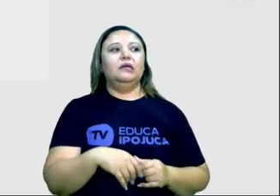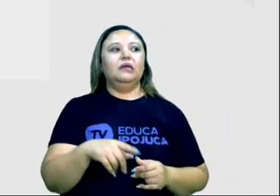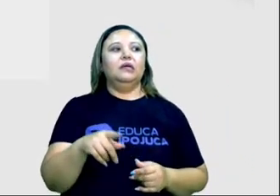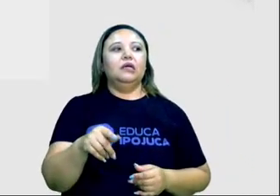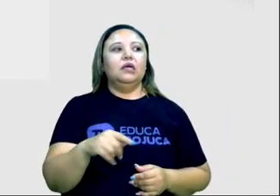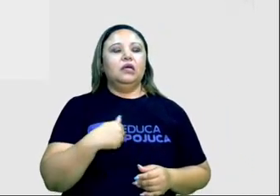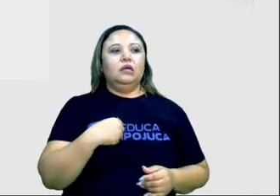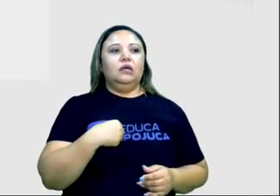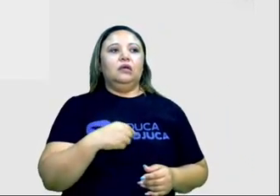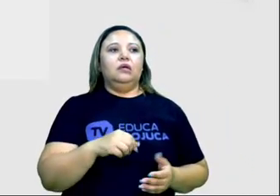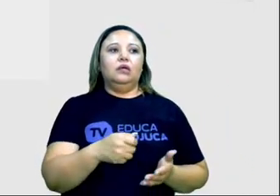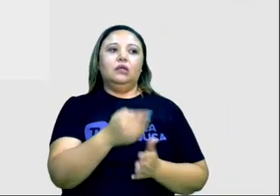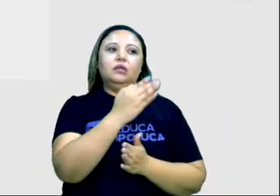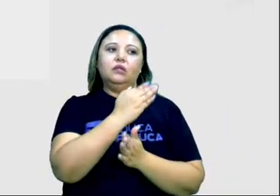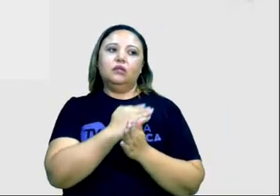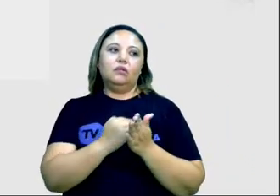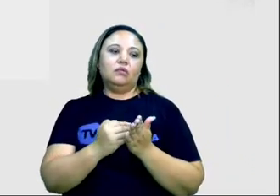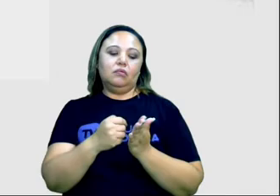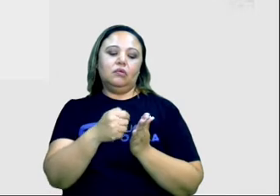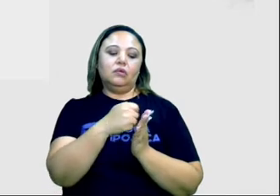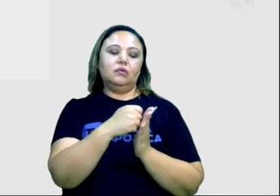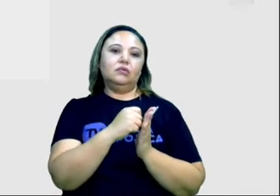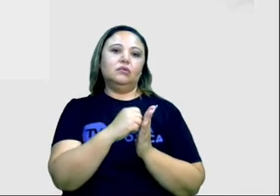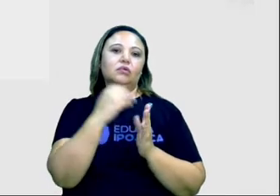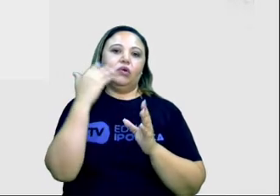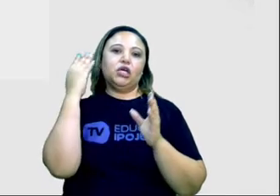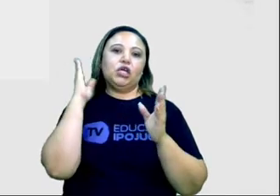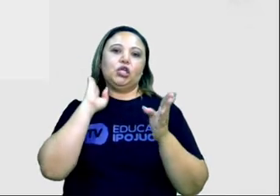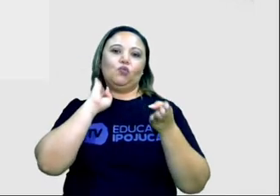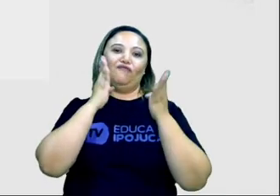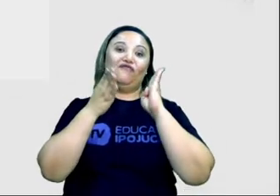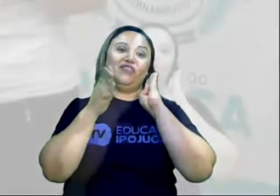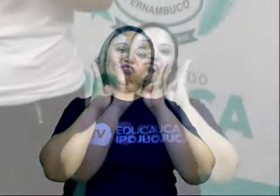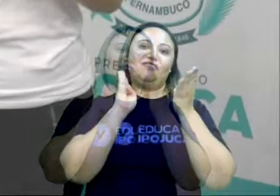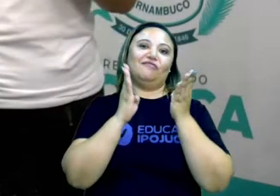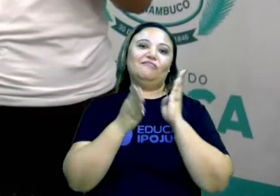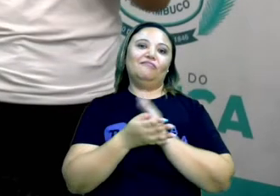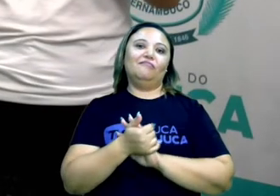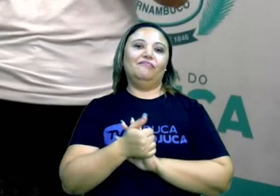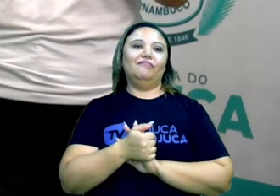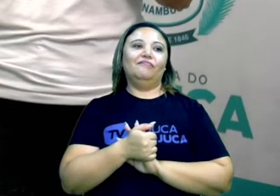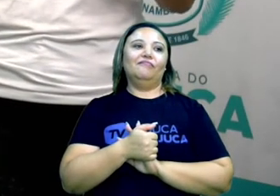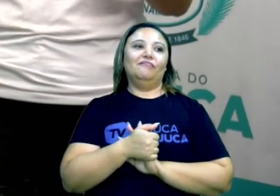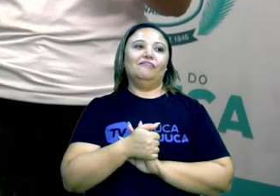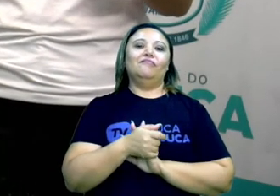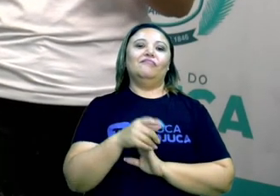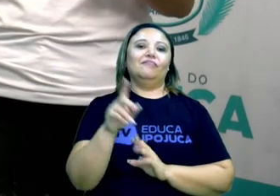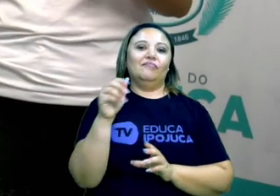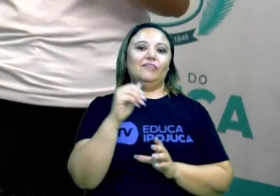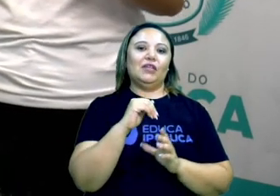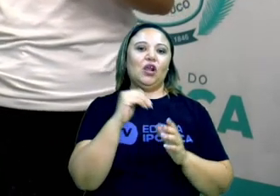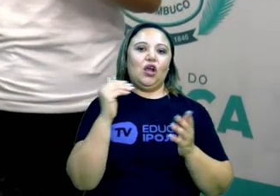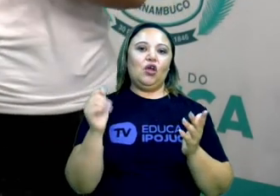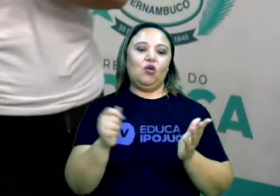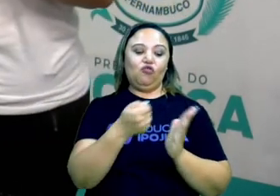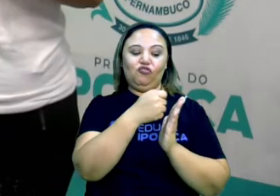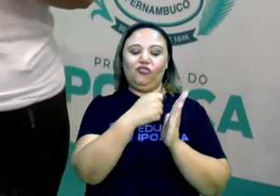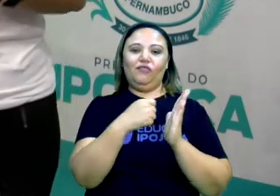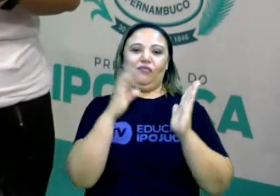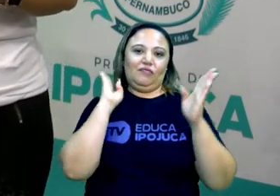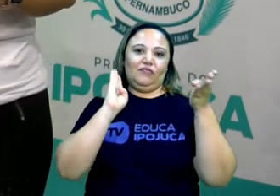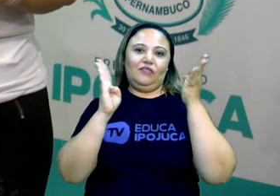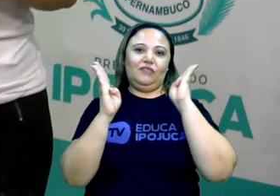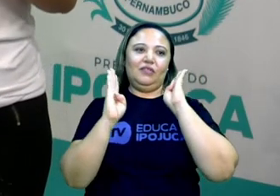resposta. Já coloquei no Facebook. Então, o que ele fez? O que a gente entende disso? O